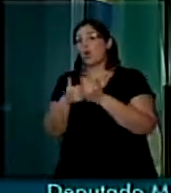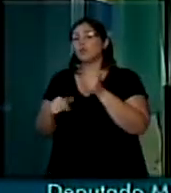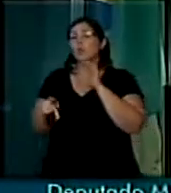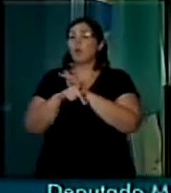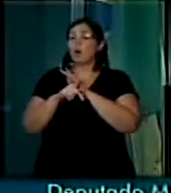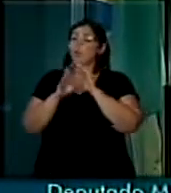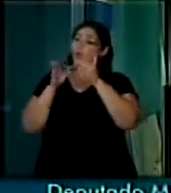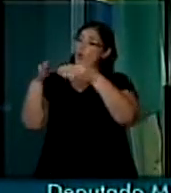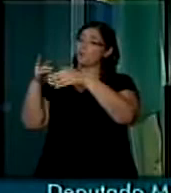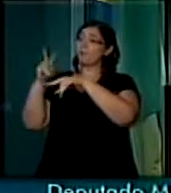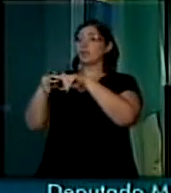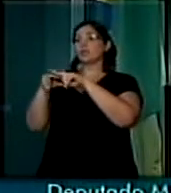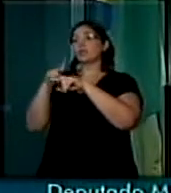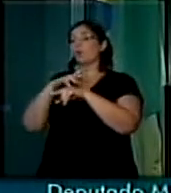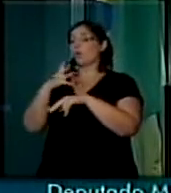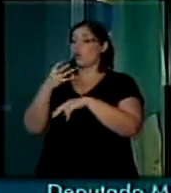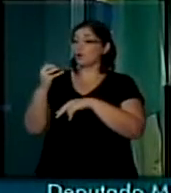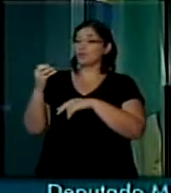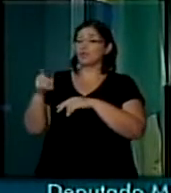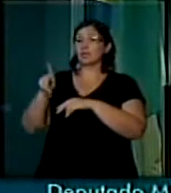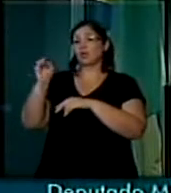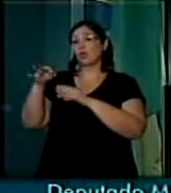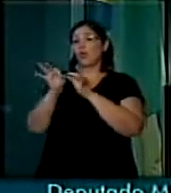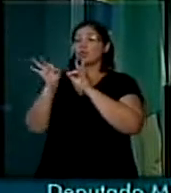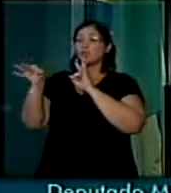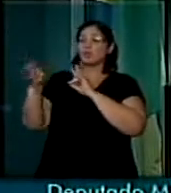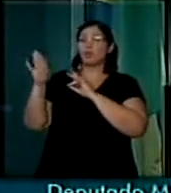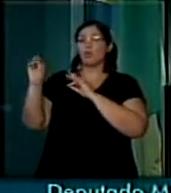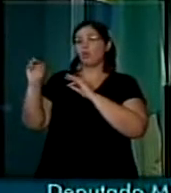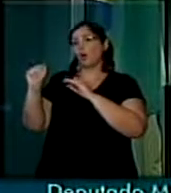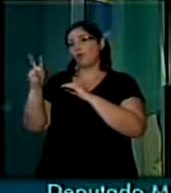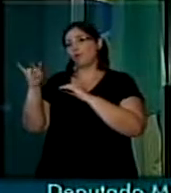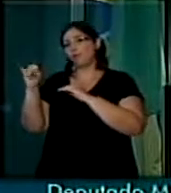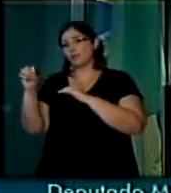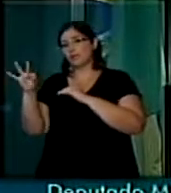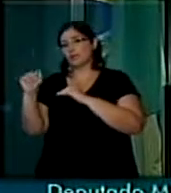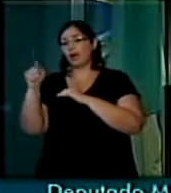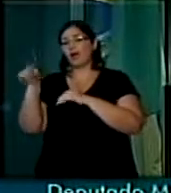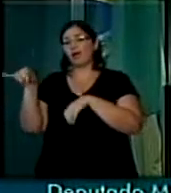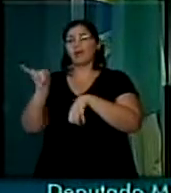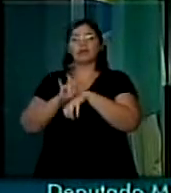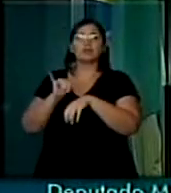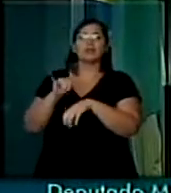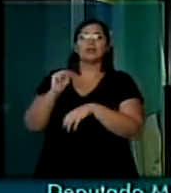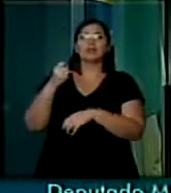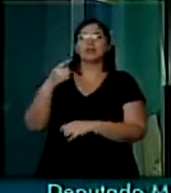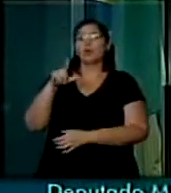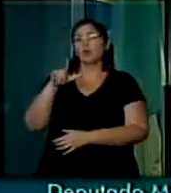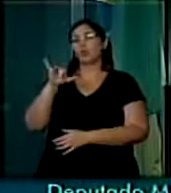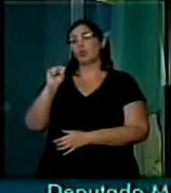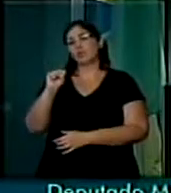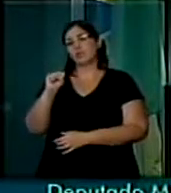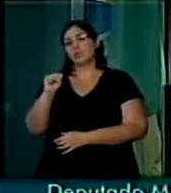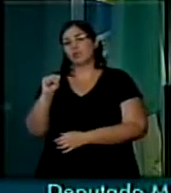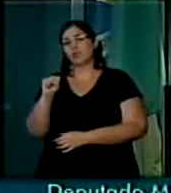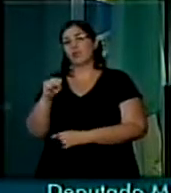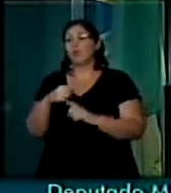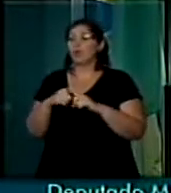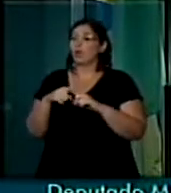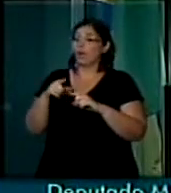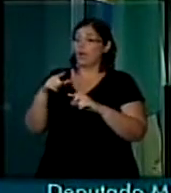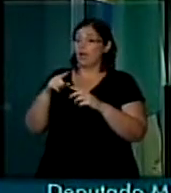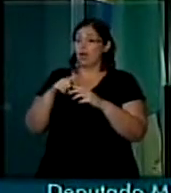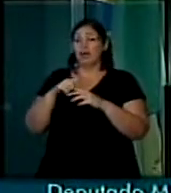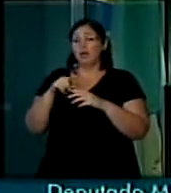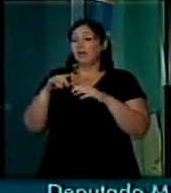um presídio que está a 400 quilômetros de distância de Boa Vista, que é lá no São Luís do Anauá, onde as famílias